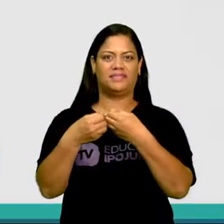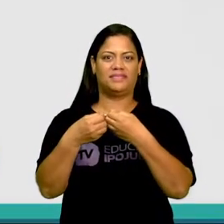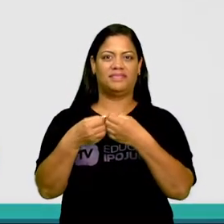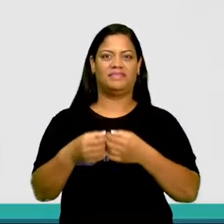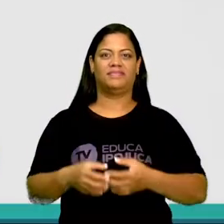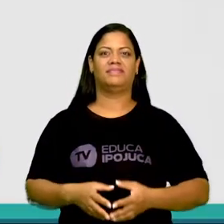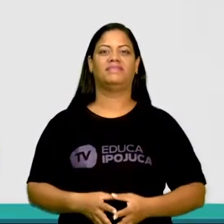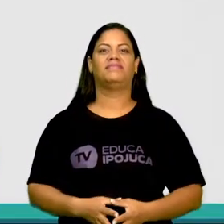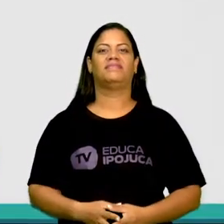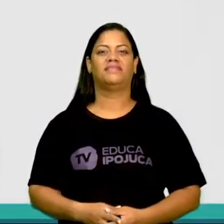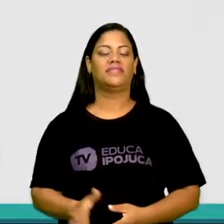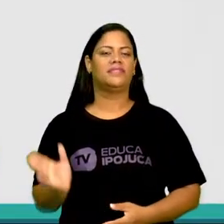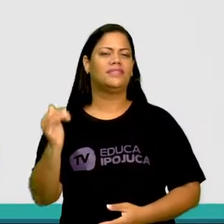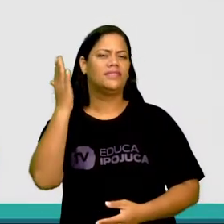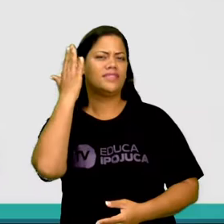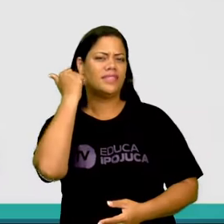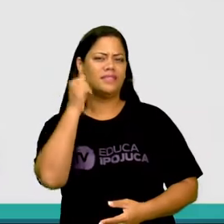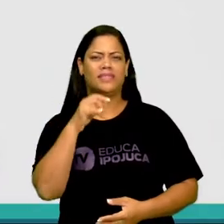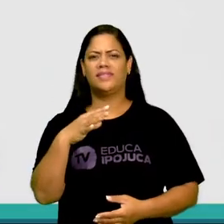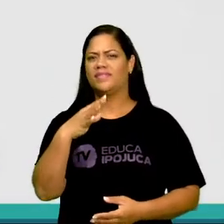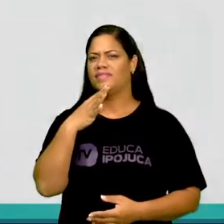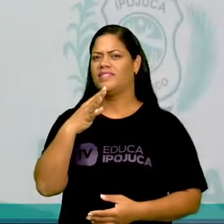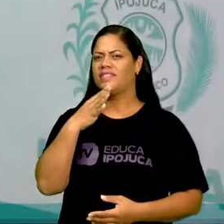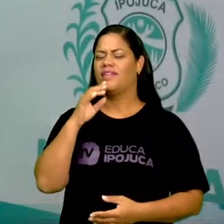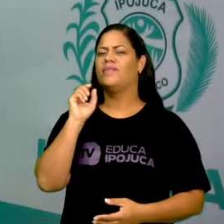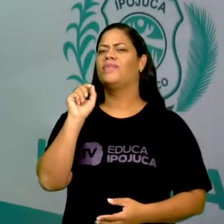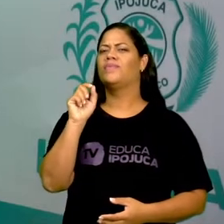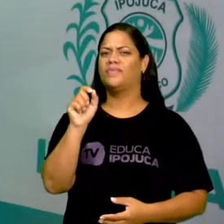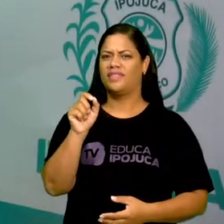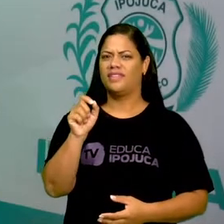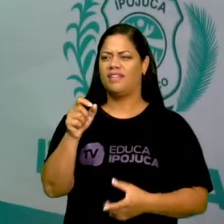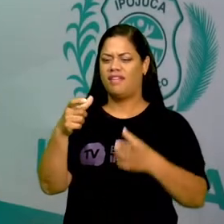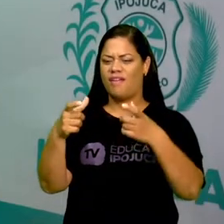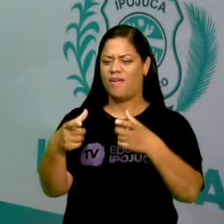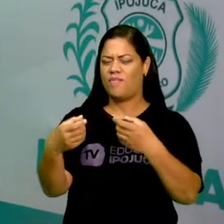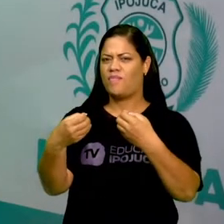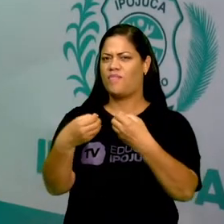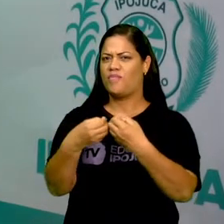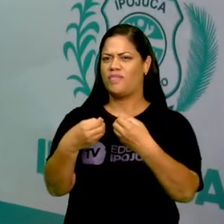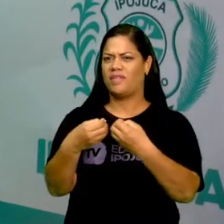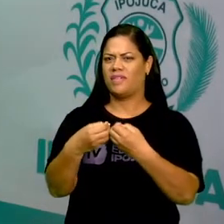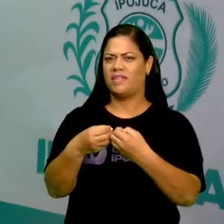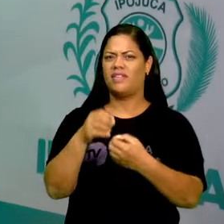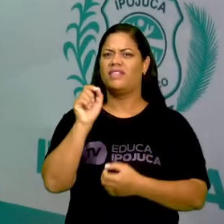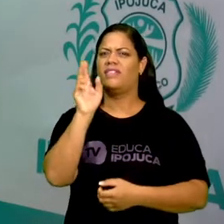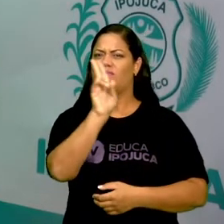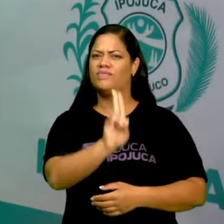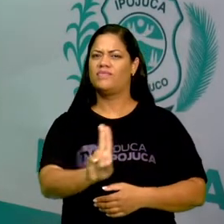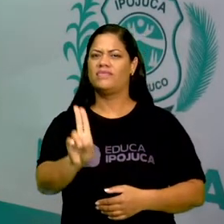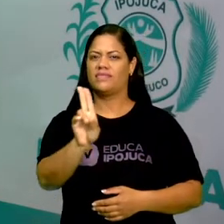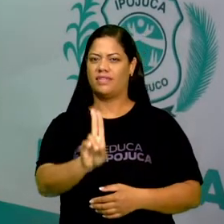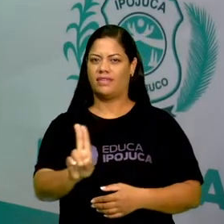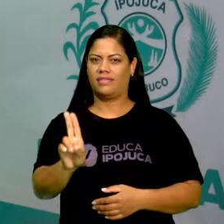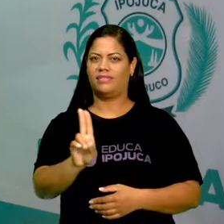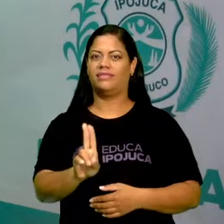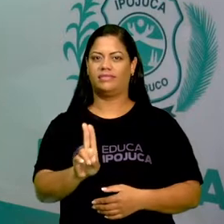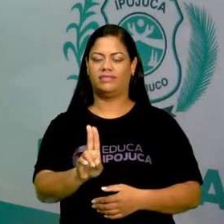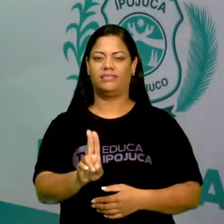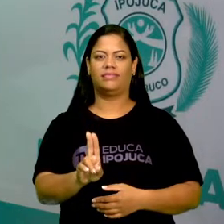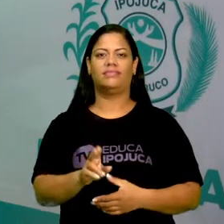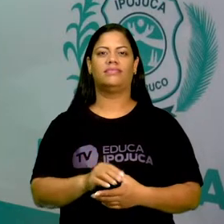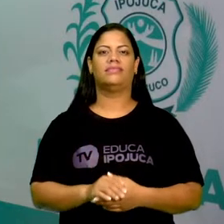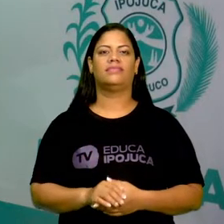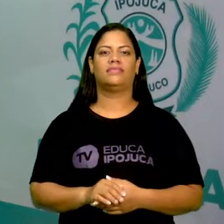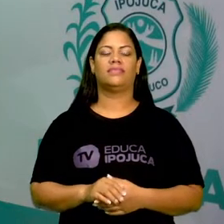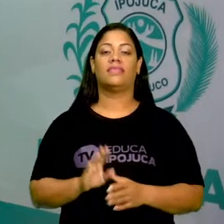saber e conhecer o que são pontos de referência, para que eles servem, em